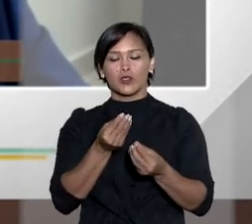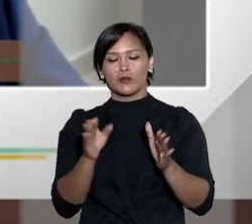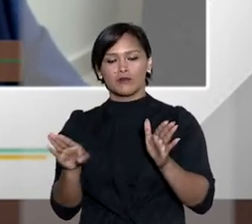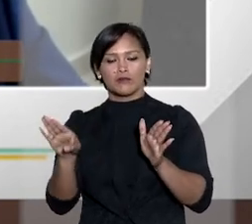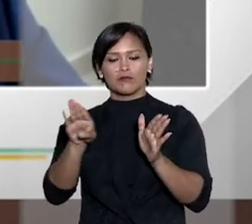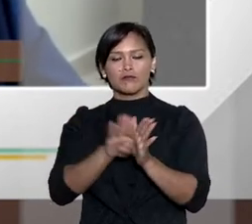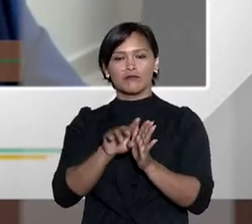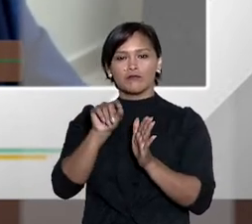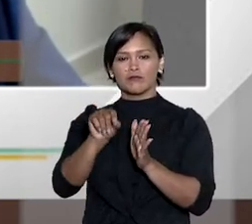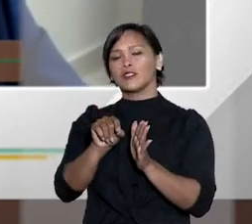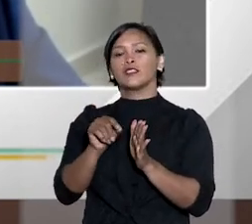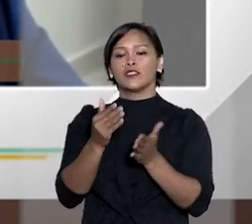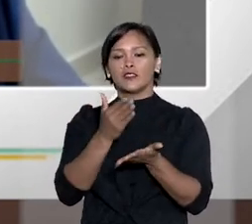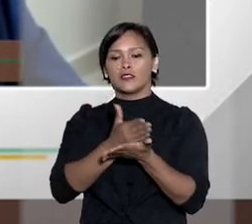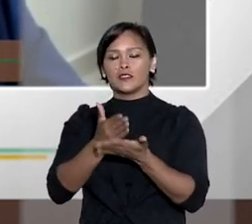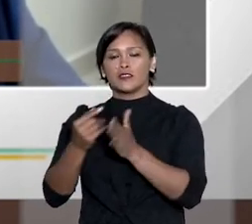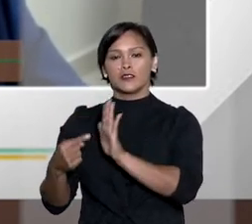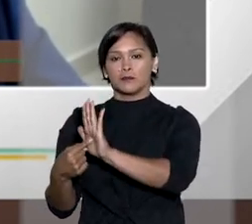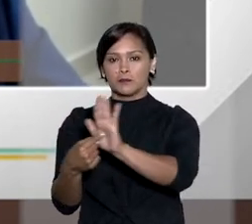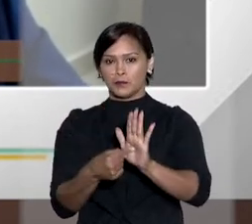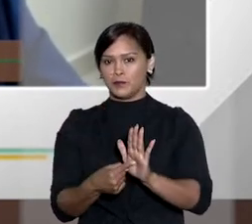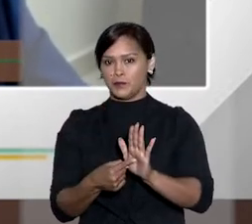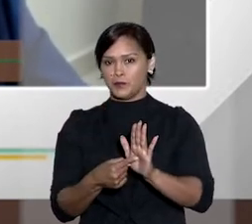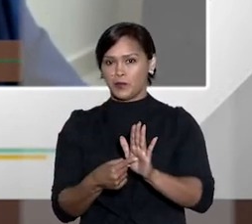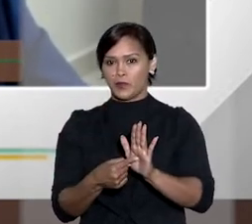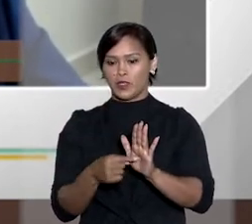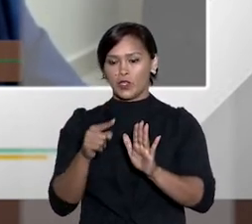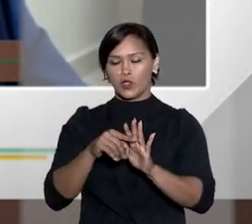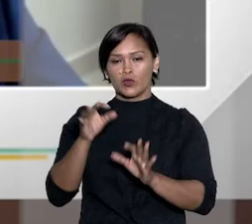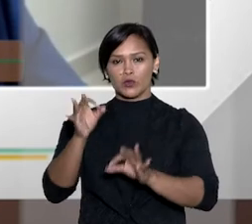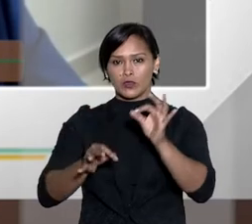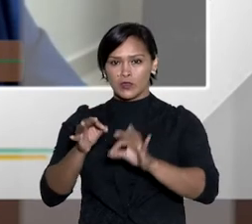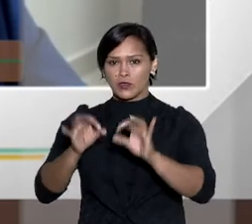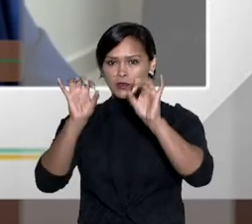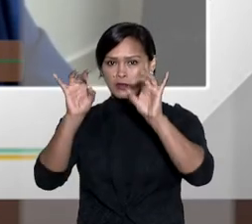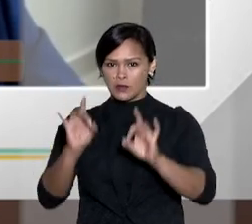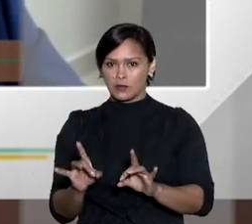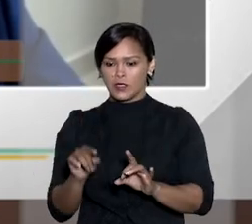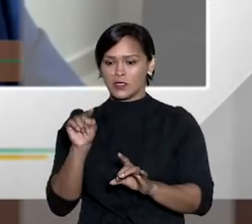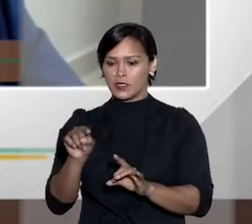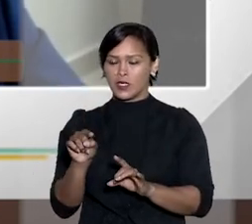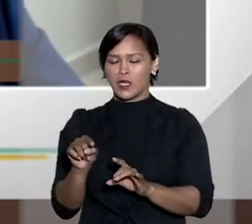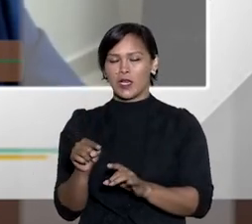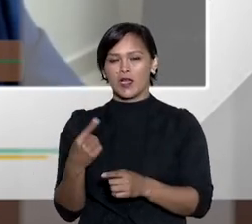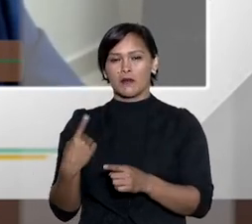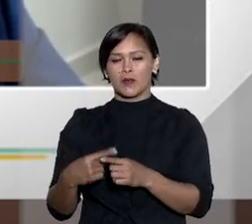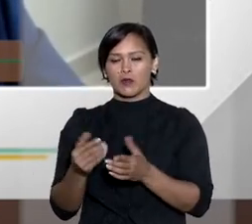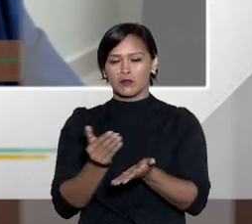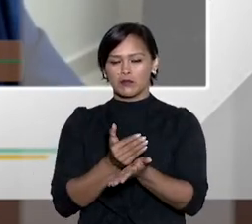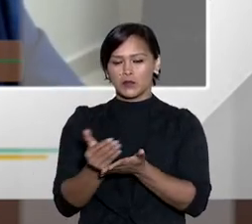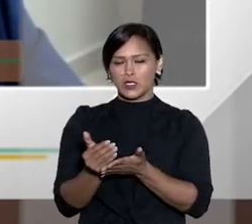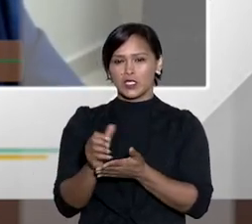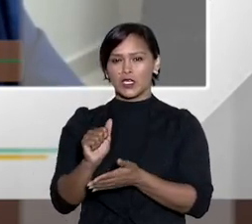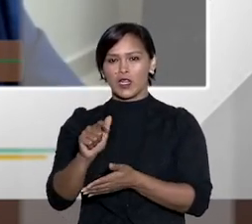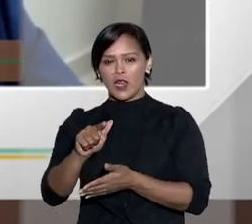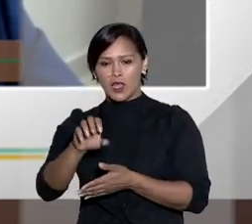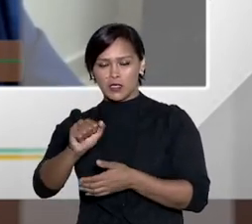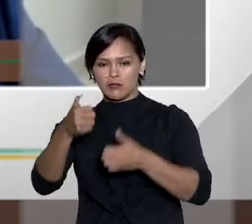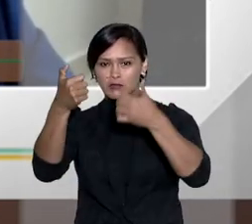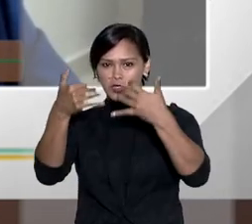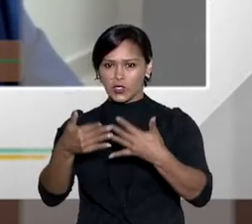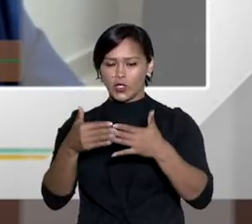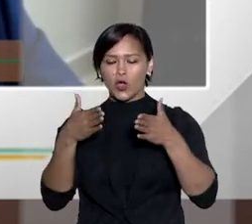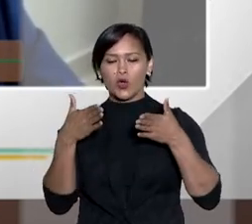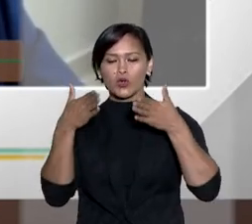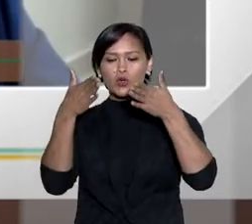essas fases são apresentadas. Nos juizados especiais, até pelos princípios que o doutor Alexandre mencionou, há